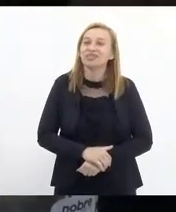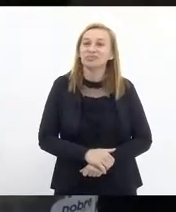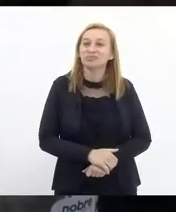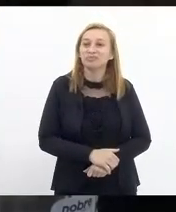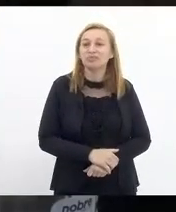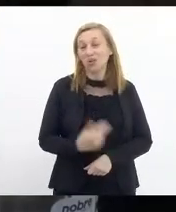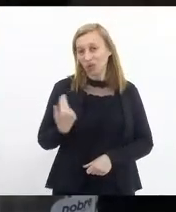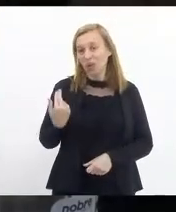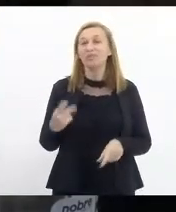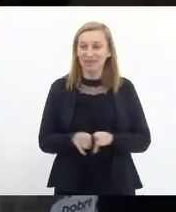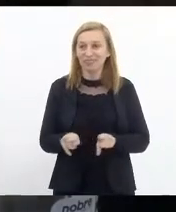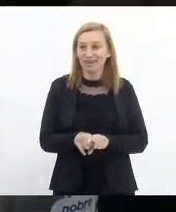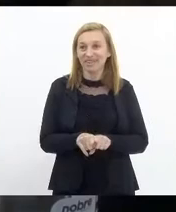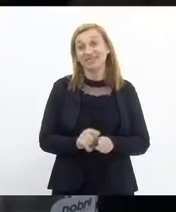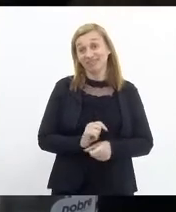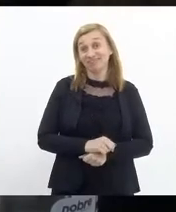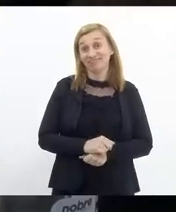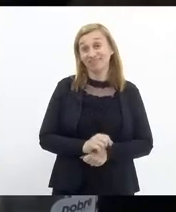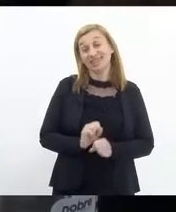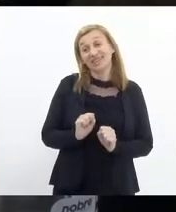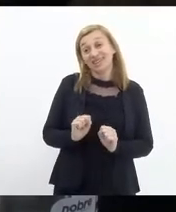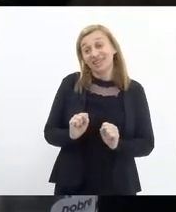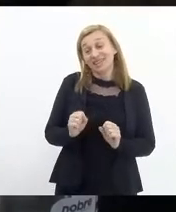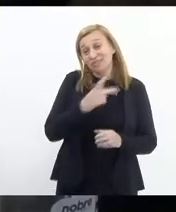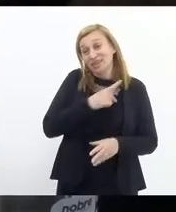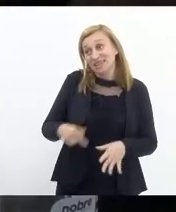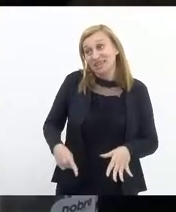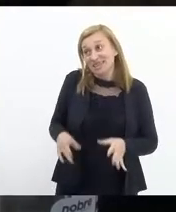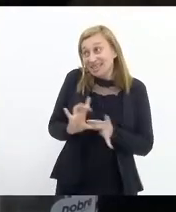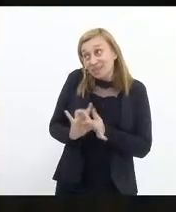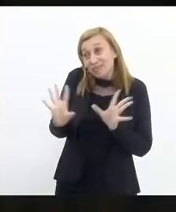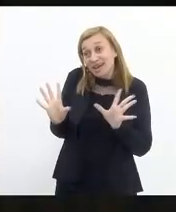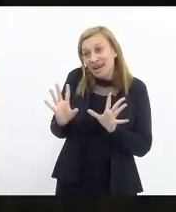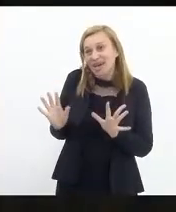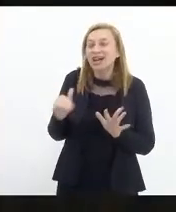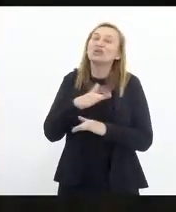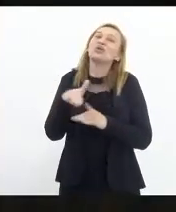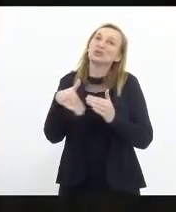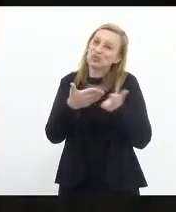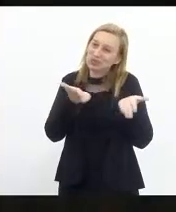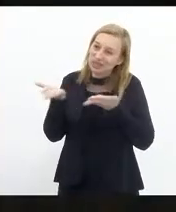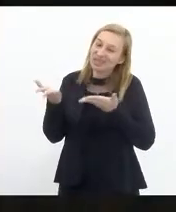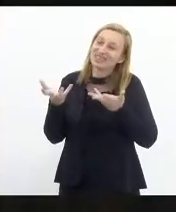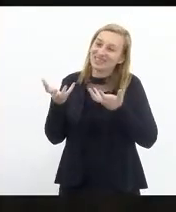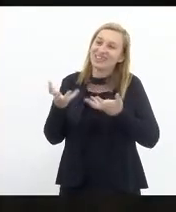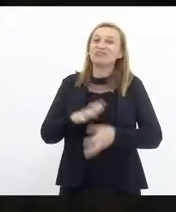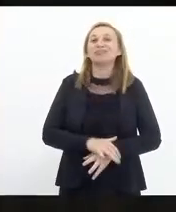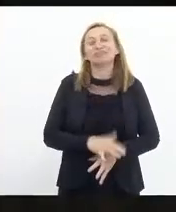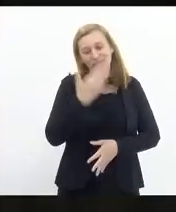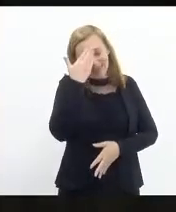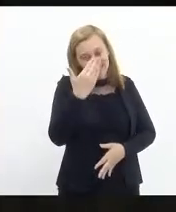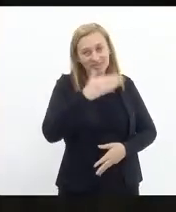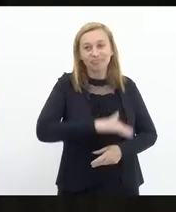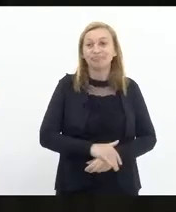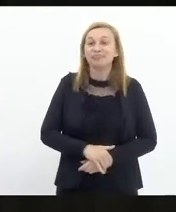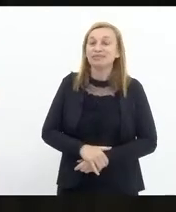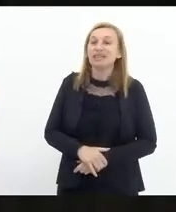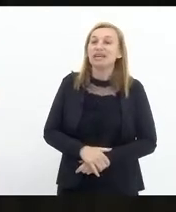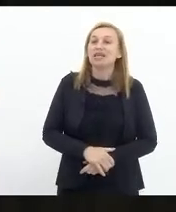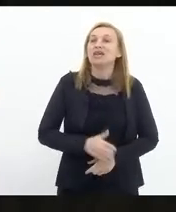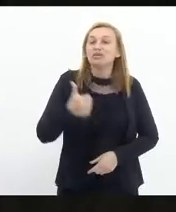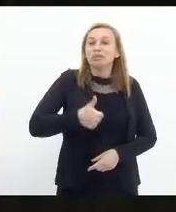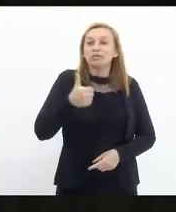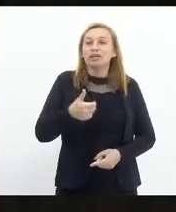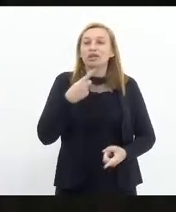Qual a autoria? Já, Se vossa excelência abrir para a qual a autoria? Todos que quiserem. Obrigada. Em tramitação ordinária,